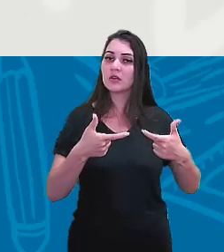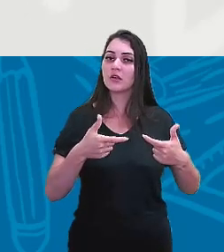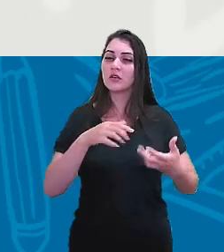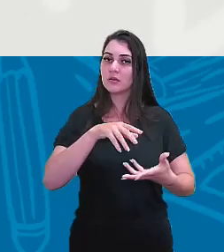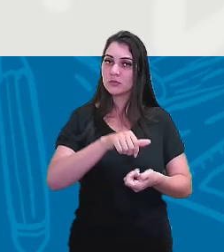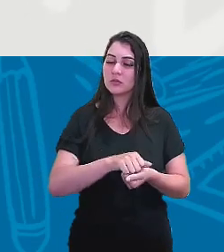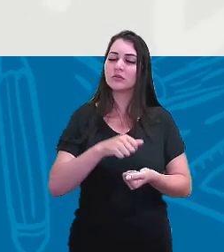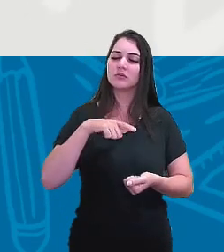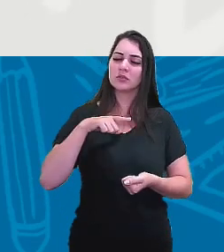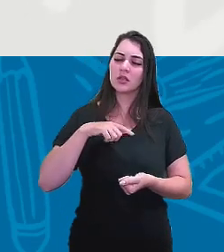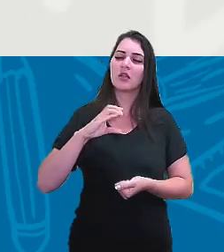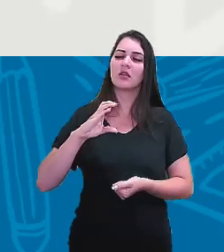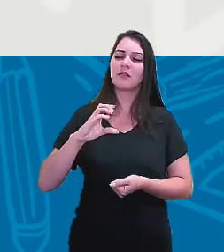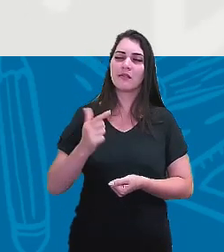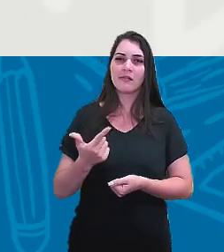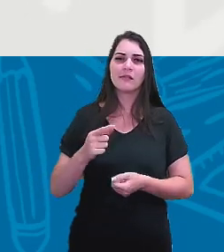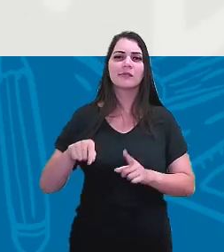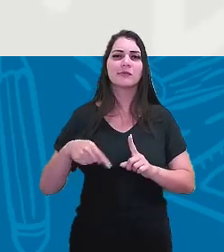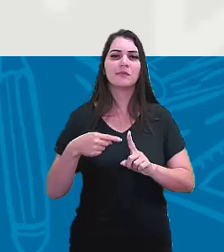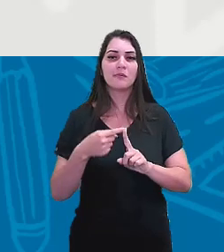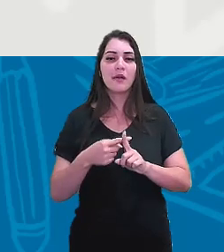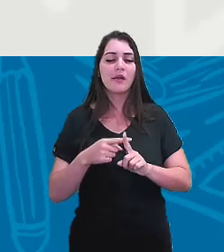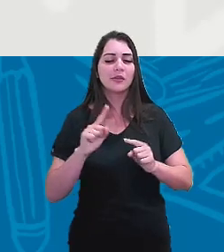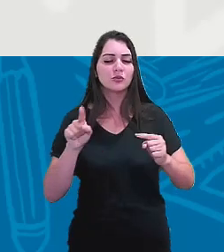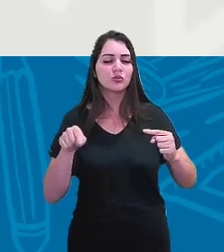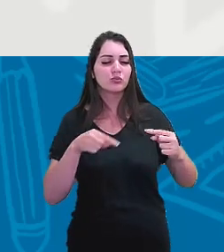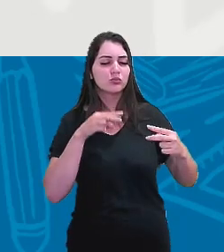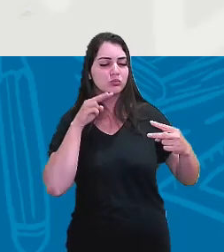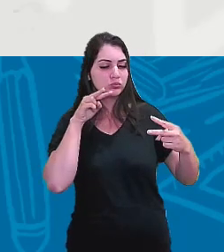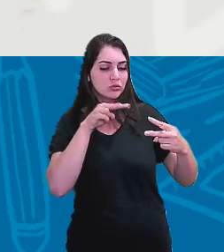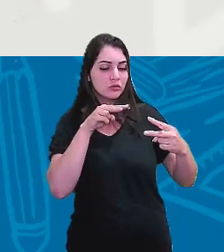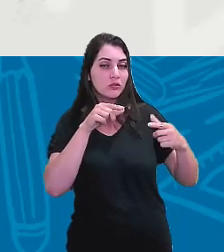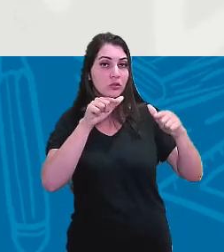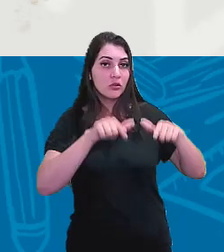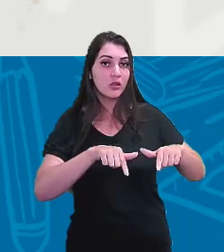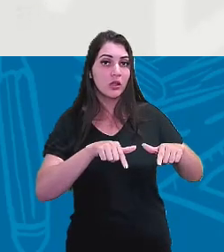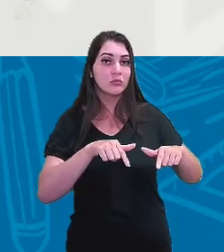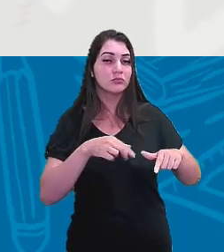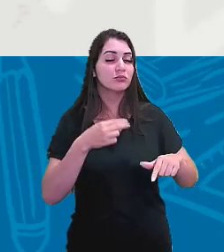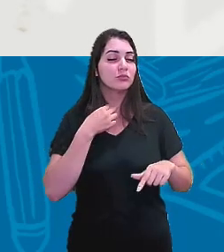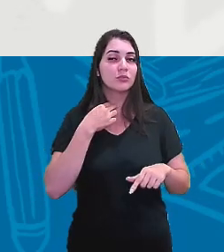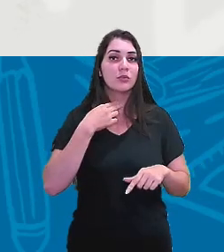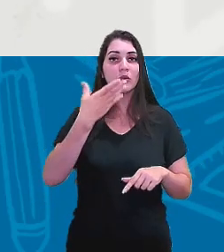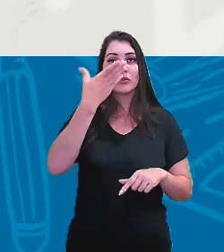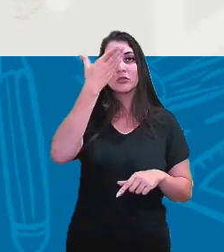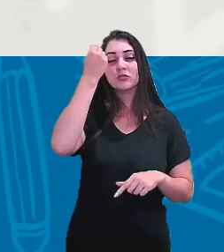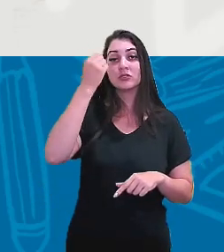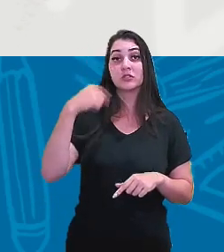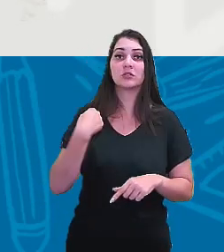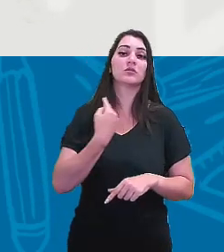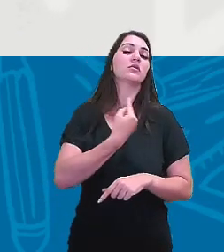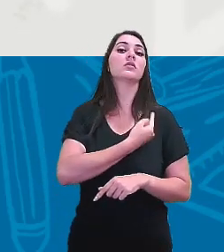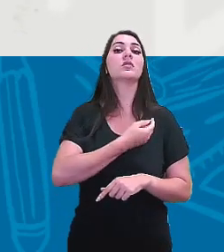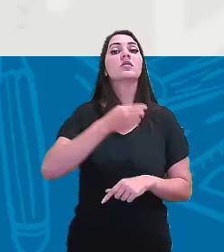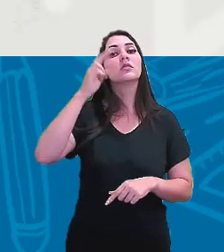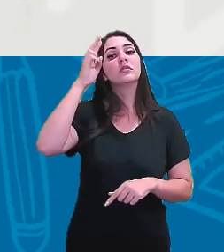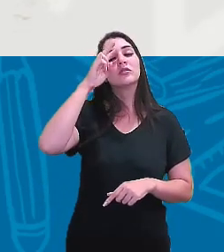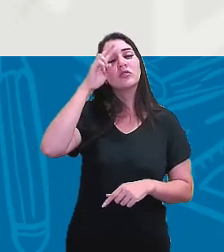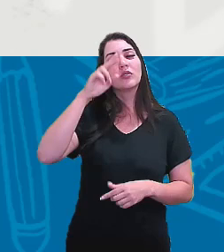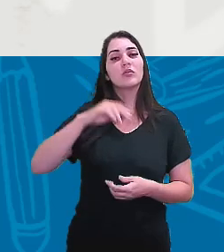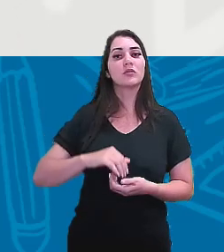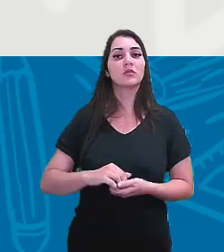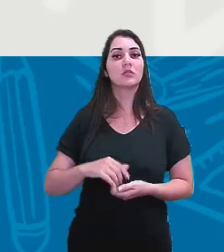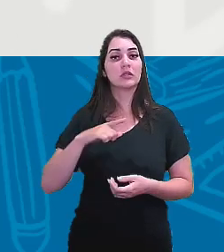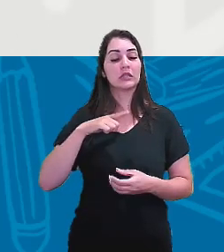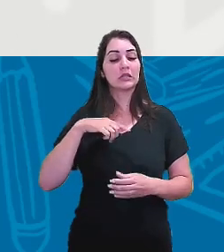obviamente, mas do ponto de vista local, a gente não pode esquecer que a nossa história vinha